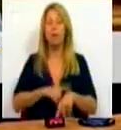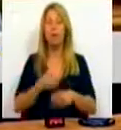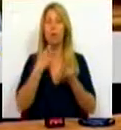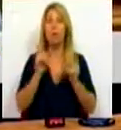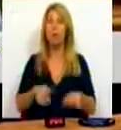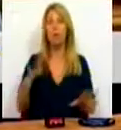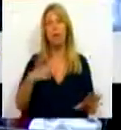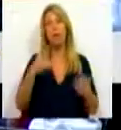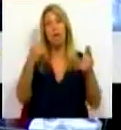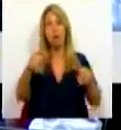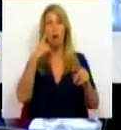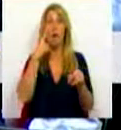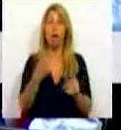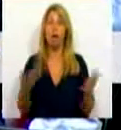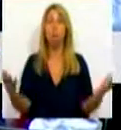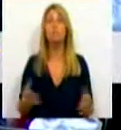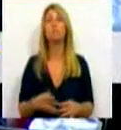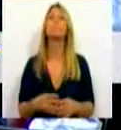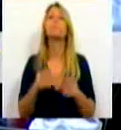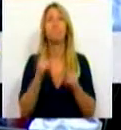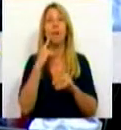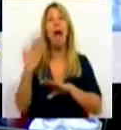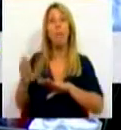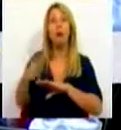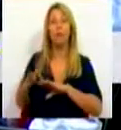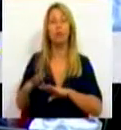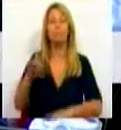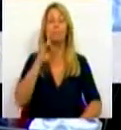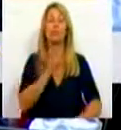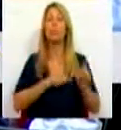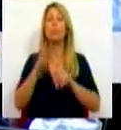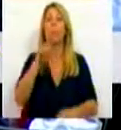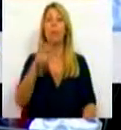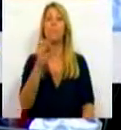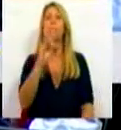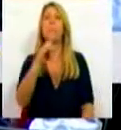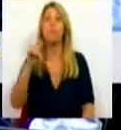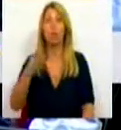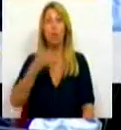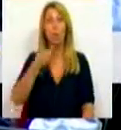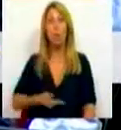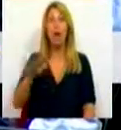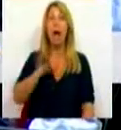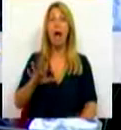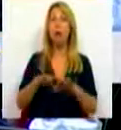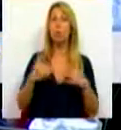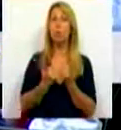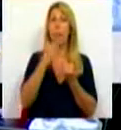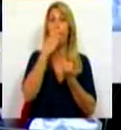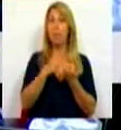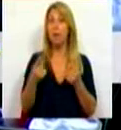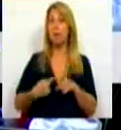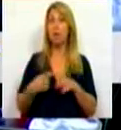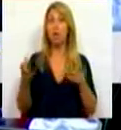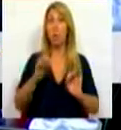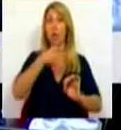Deputado. Queria só notar que, apesar de todos estes à partes, a Deputada Mercê Borges, com toda a sua experiência na área social, não me parece muito interessada em explicar